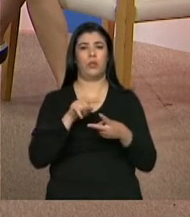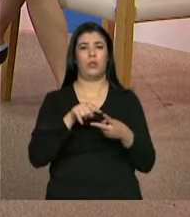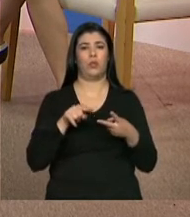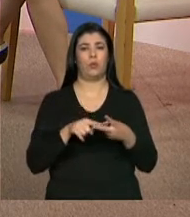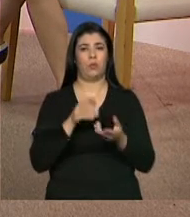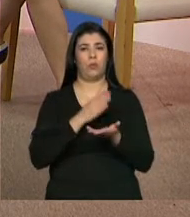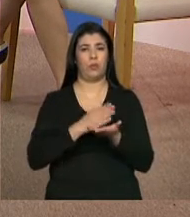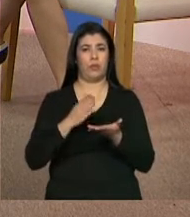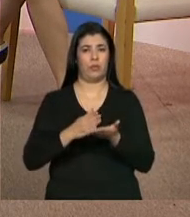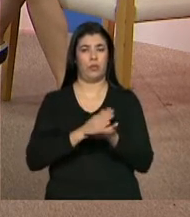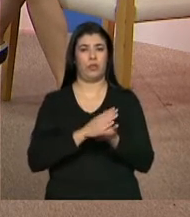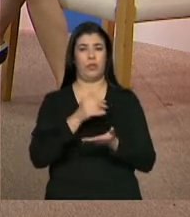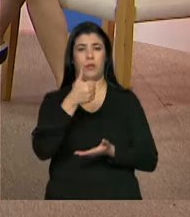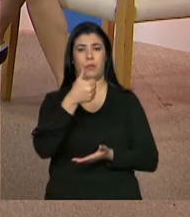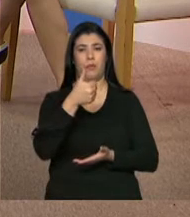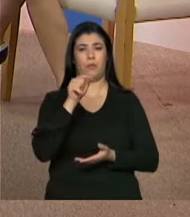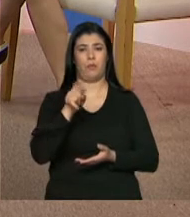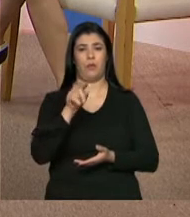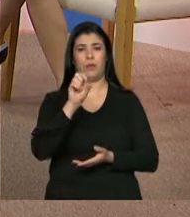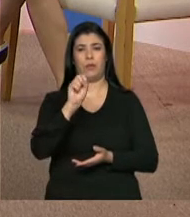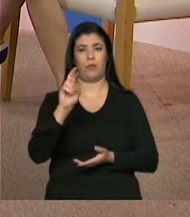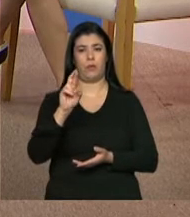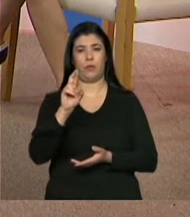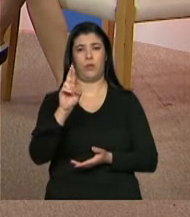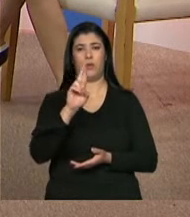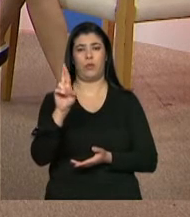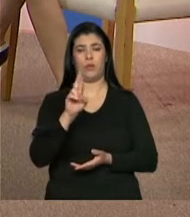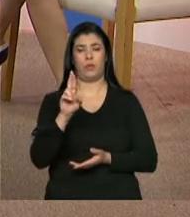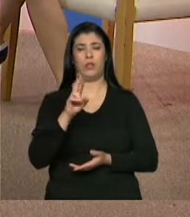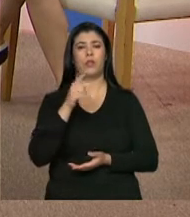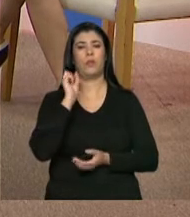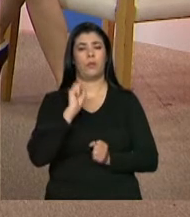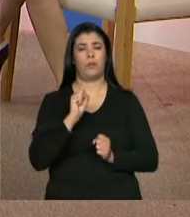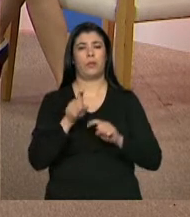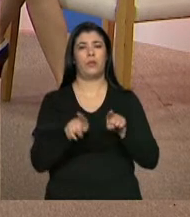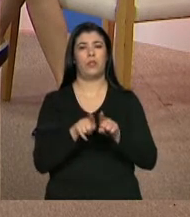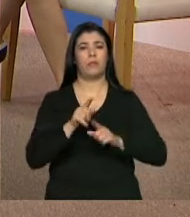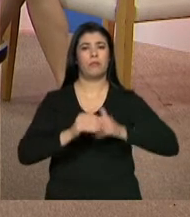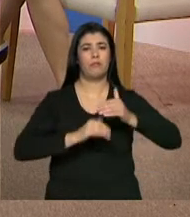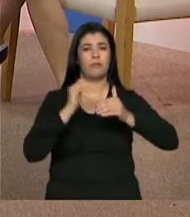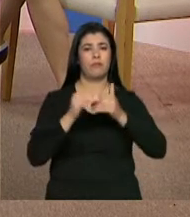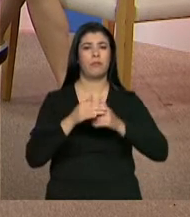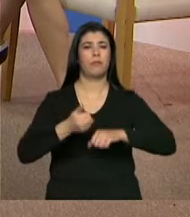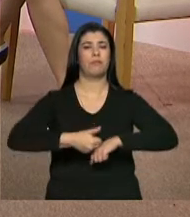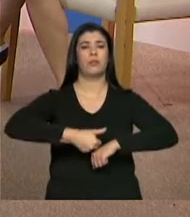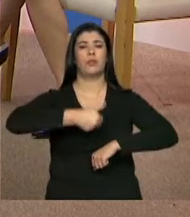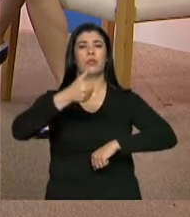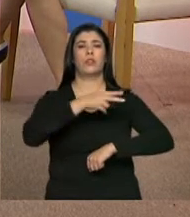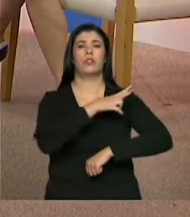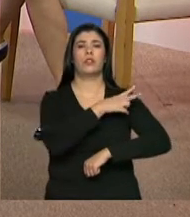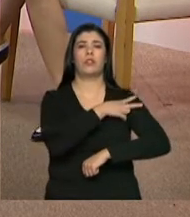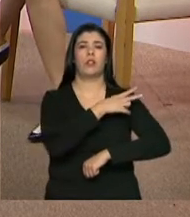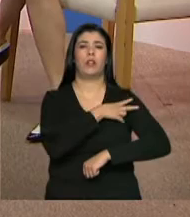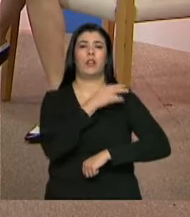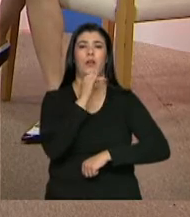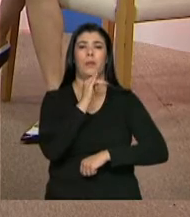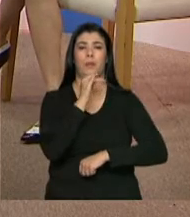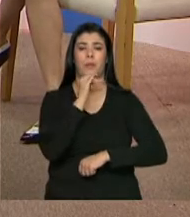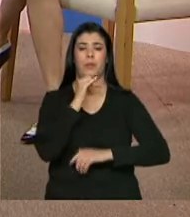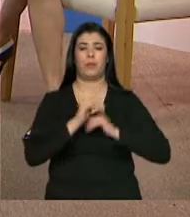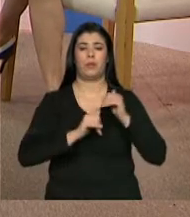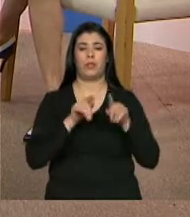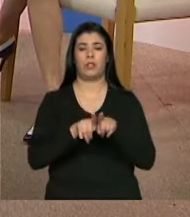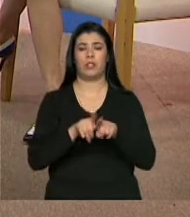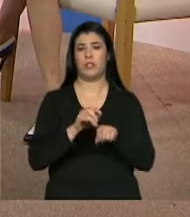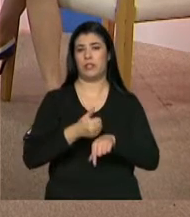R.800,00, para que elas, na verdade, comecem a desenvolver algum tipo ou melhorem a sua questão agrária, seja